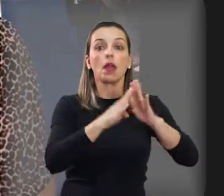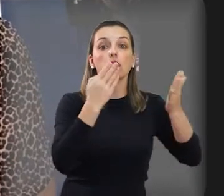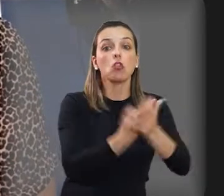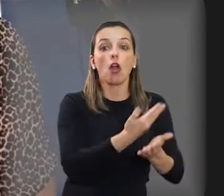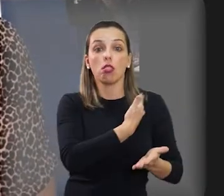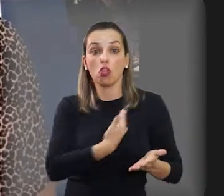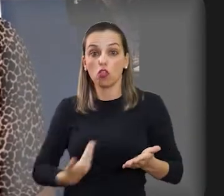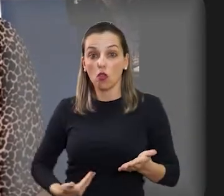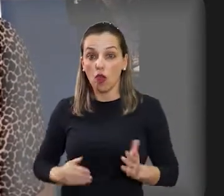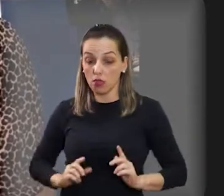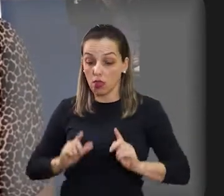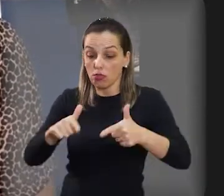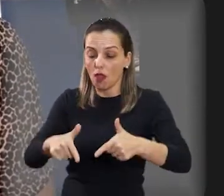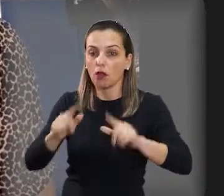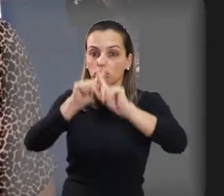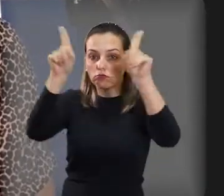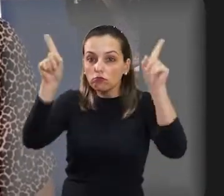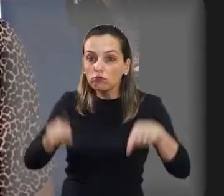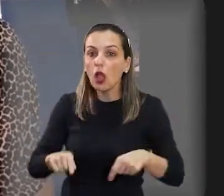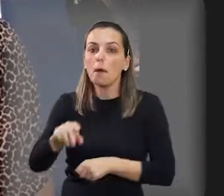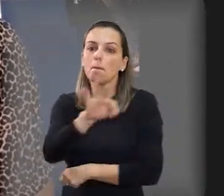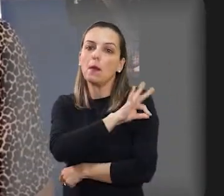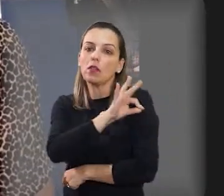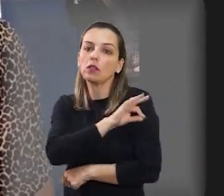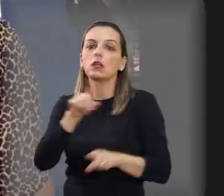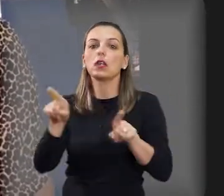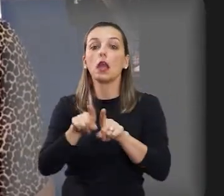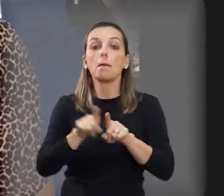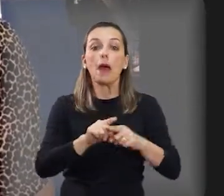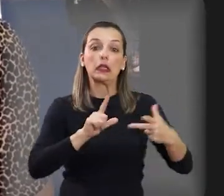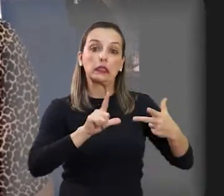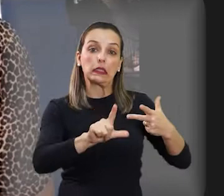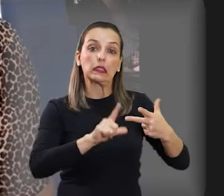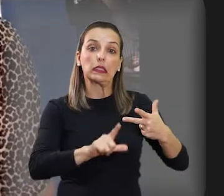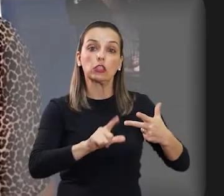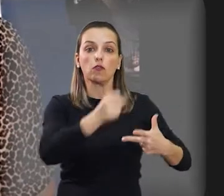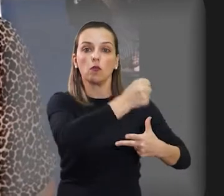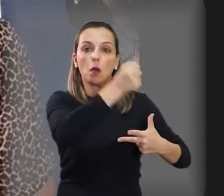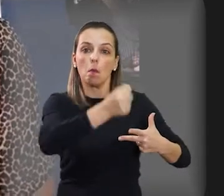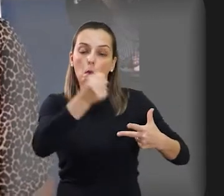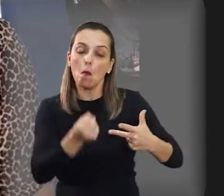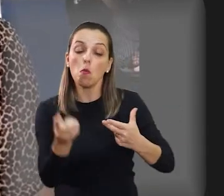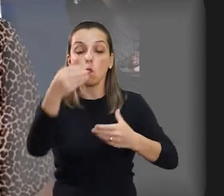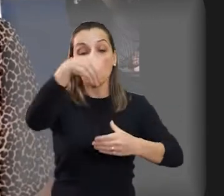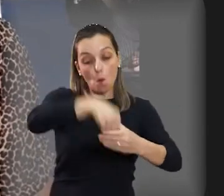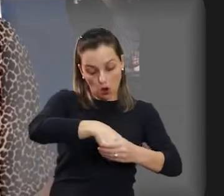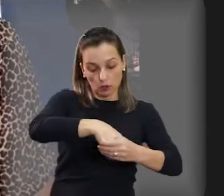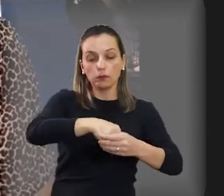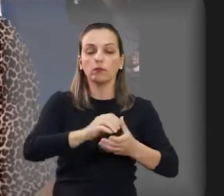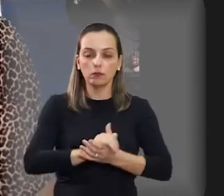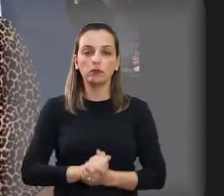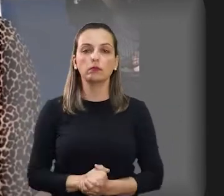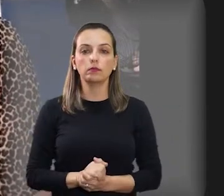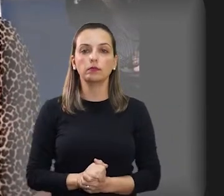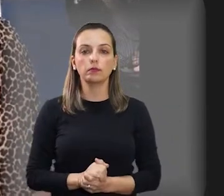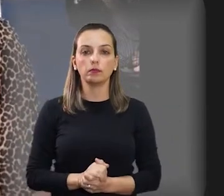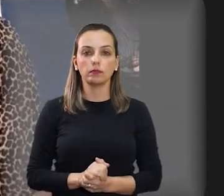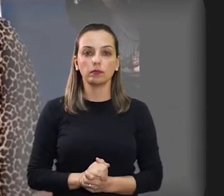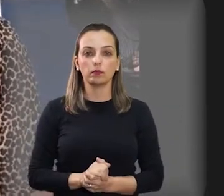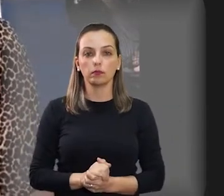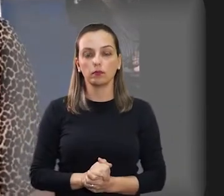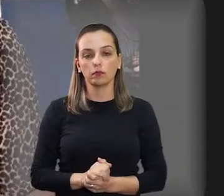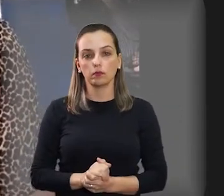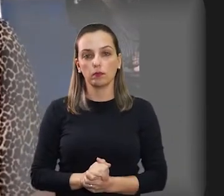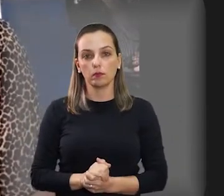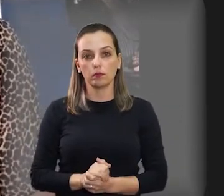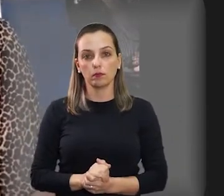Governo é fortalecer não apenas os servidores da Prefeitura, mas também a estrutura de poder como um todo e